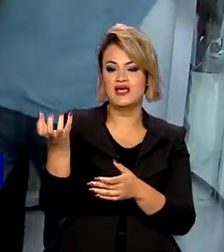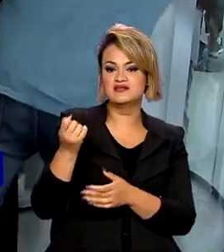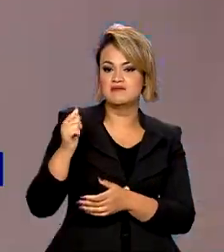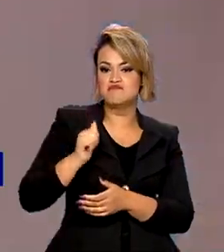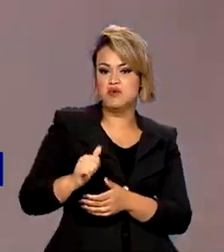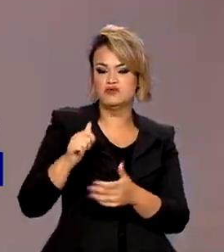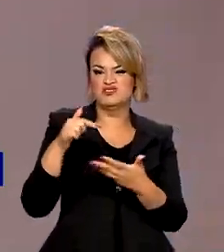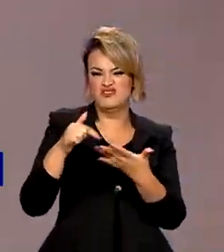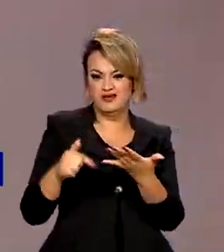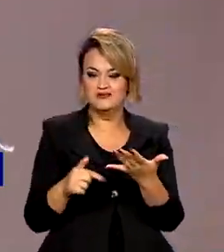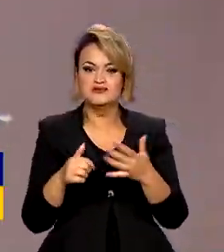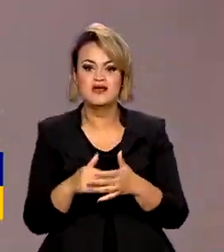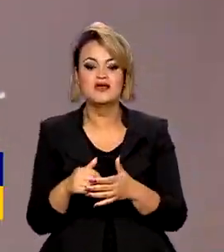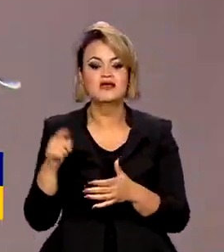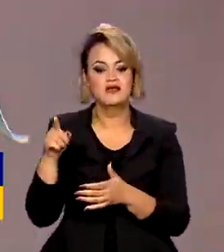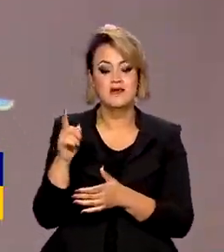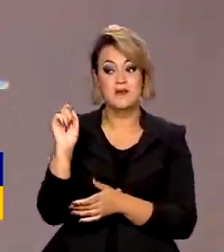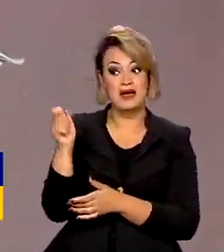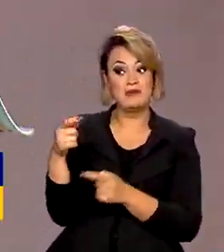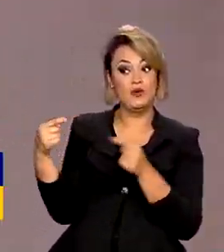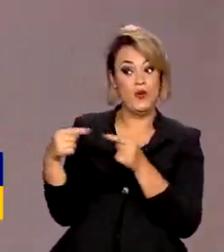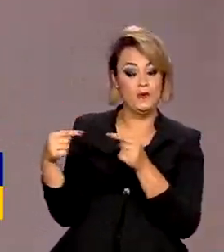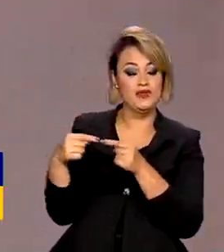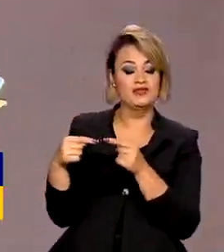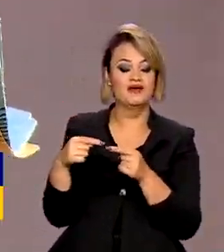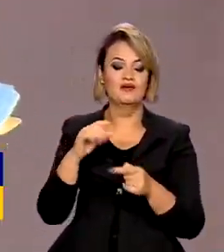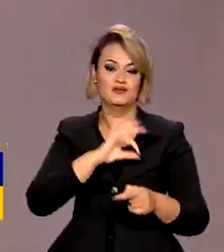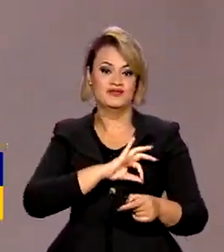que recebem o pagamento segundo o valor do salário mínimo.